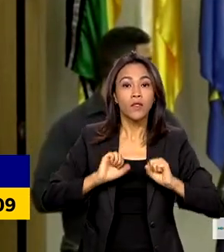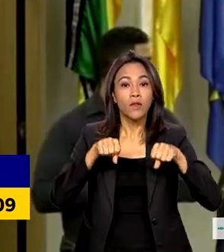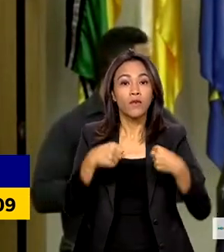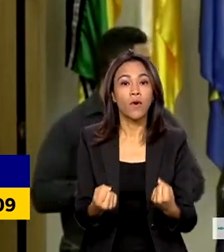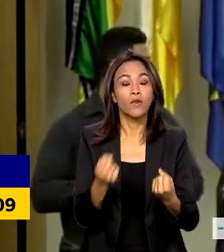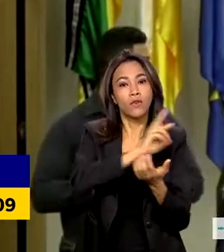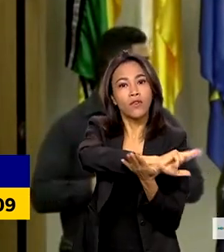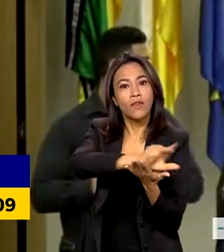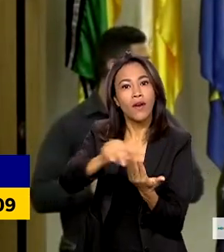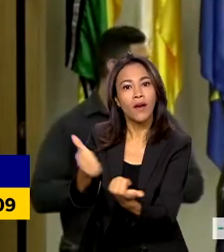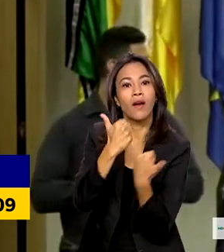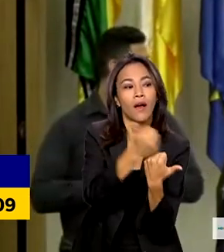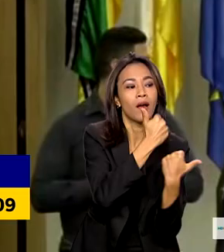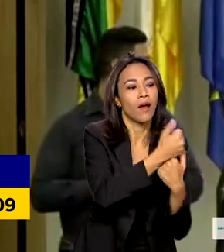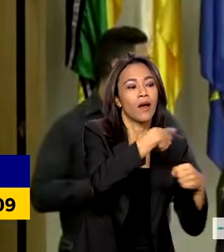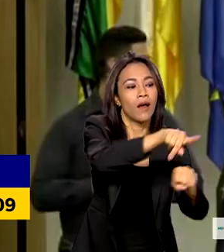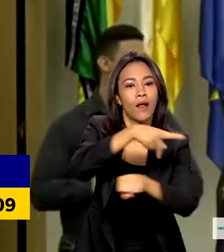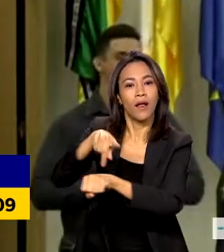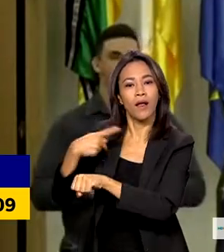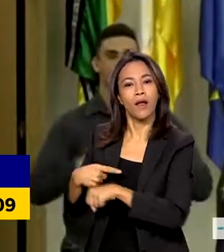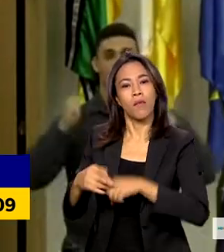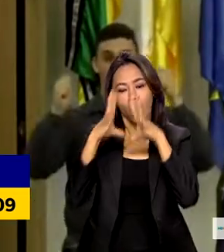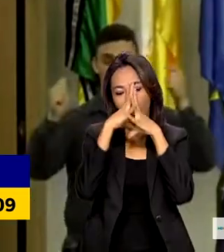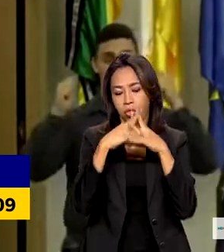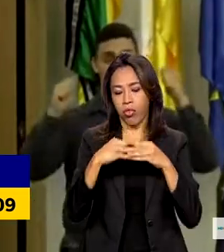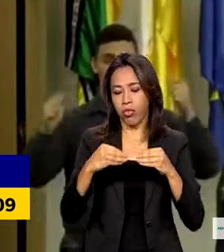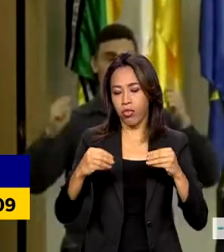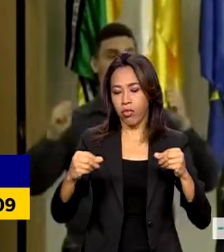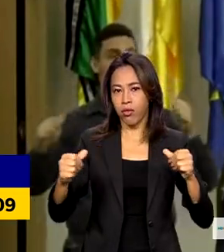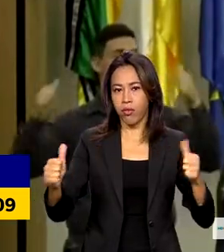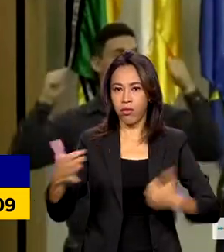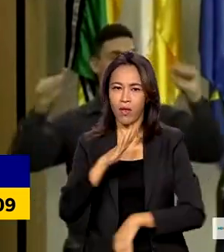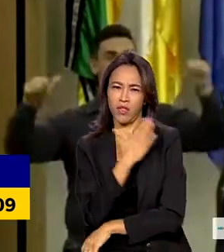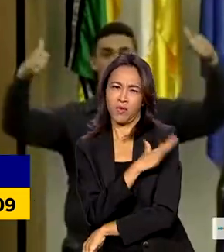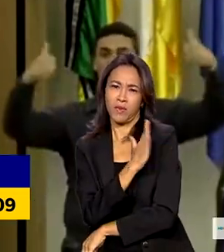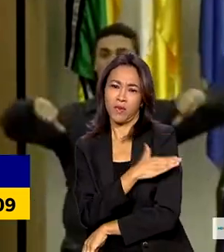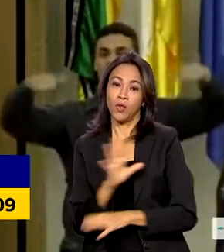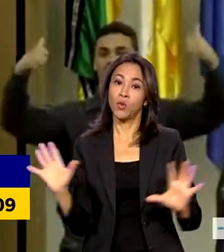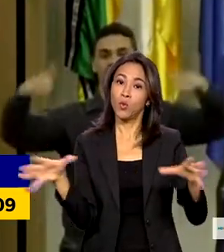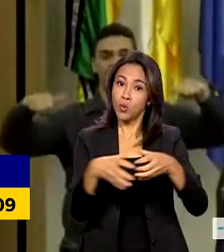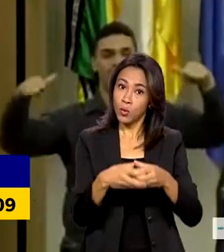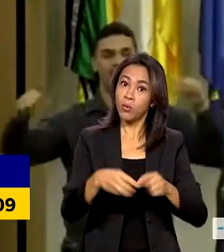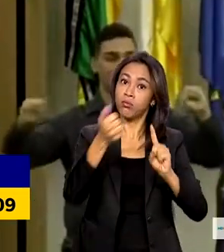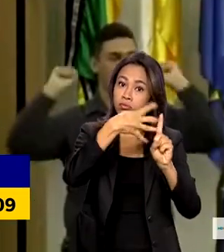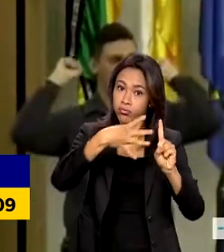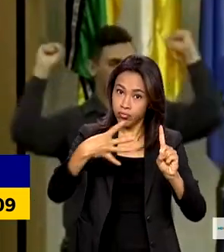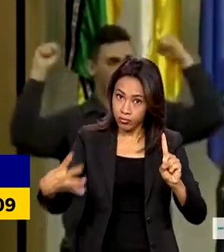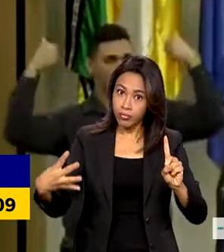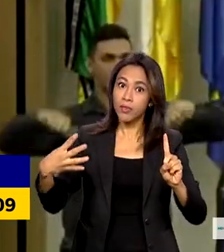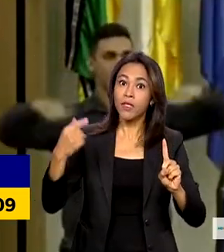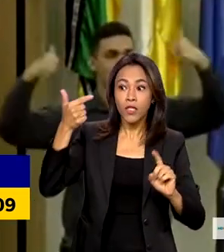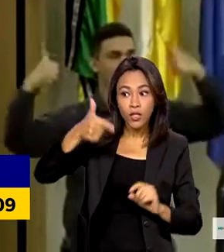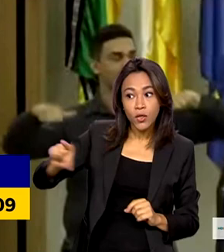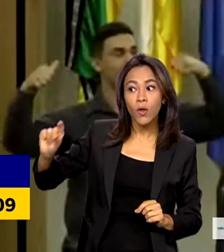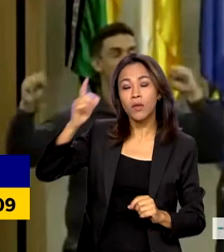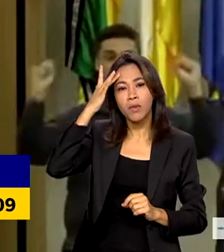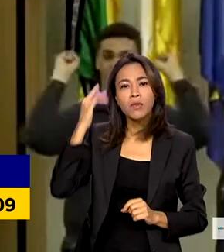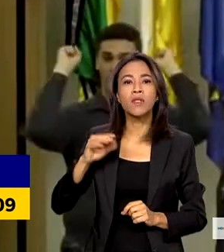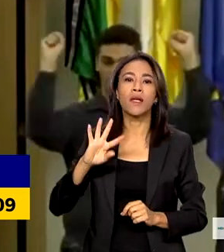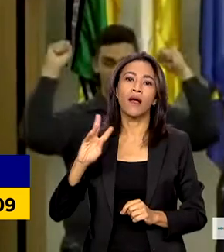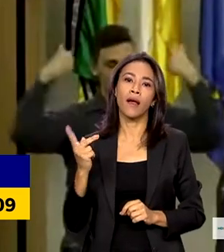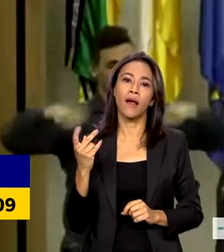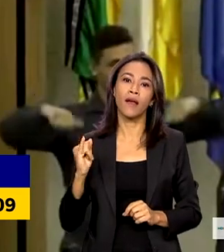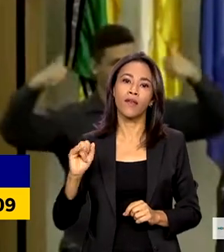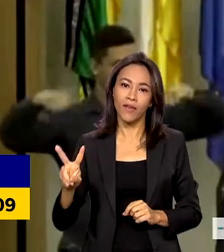de vários países para eliminar a discriminação da população LGBTQIA+, e de pessoas com HIV,